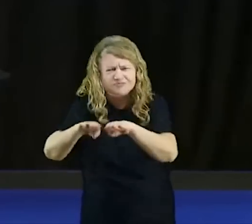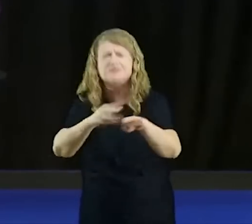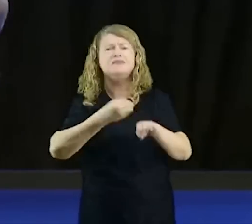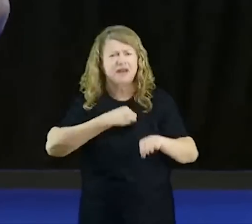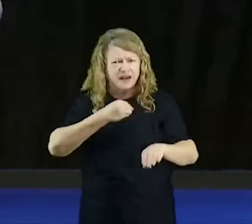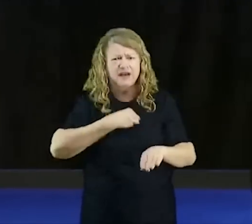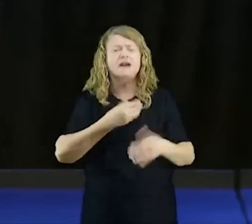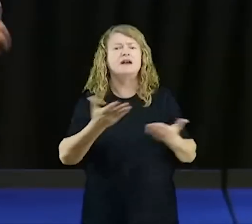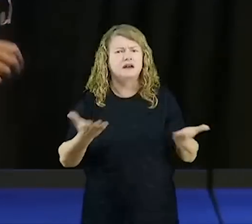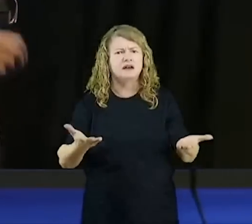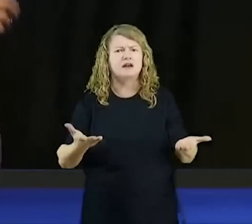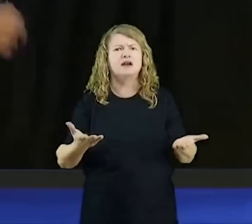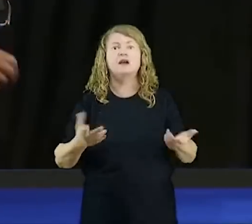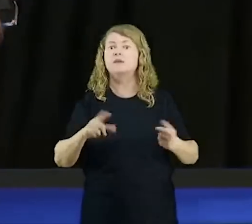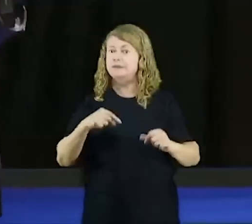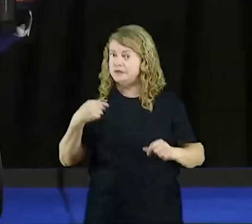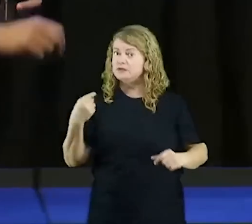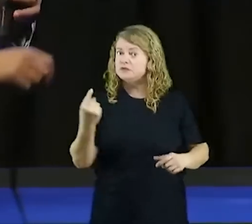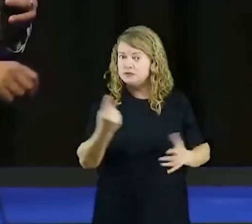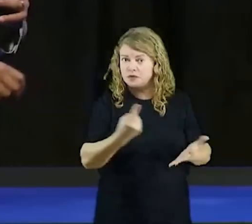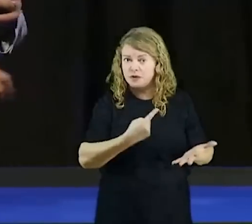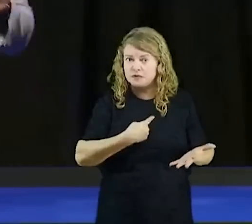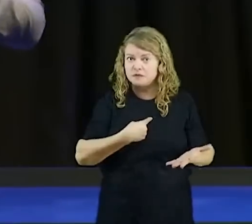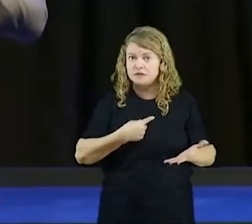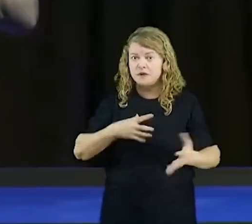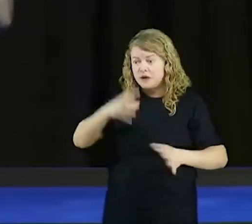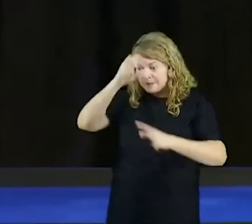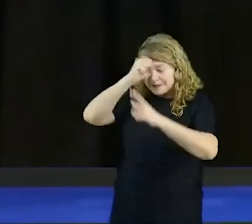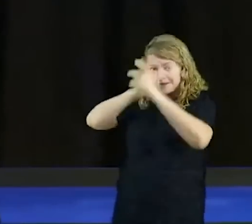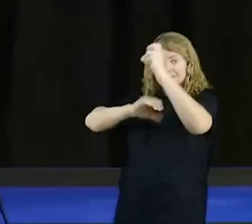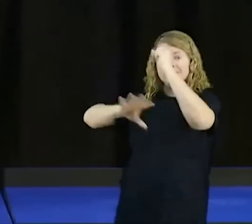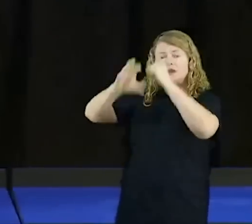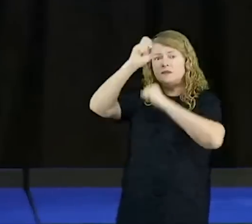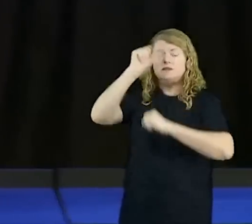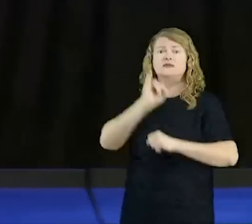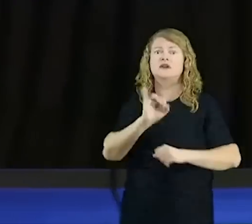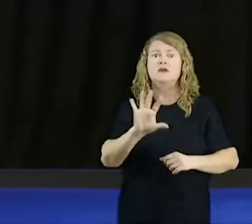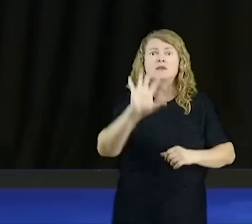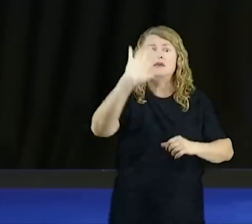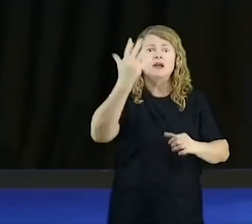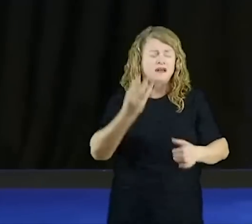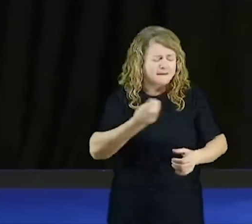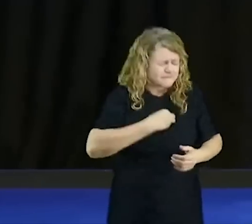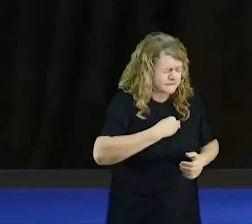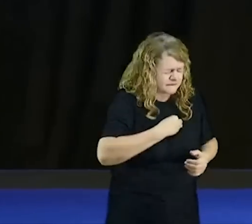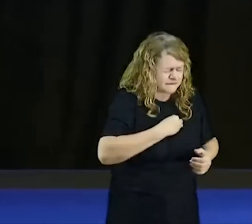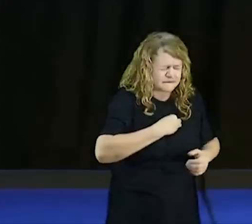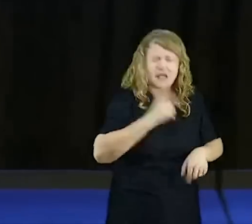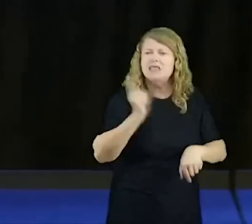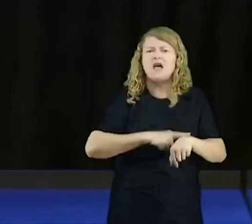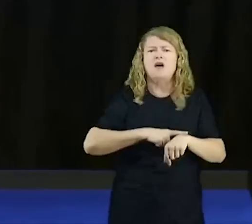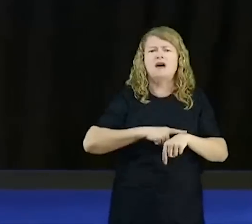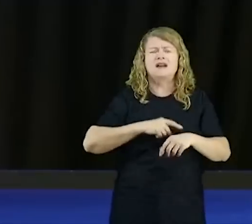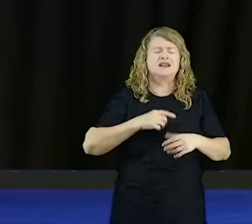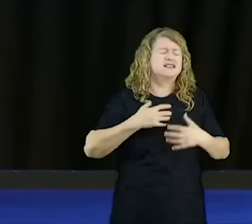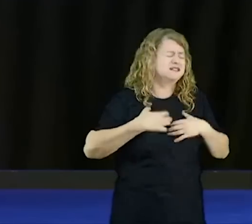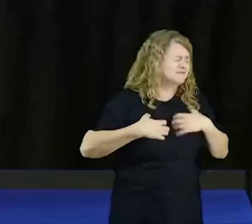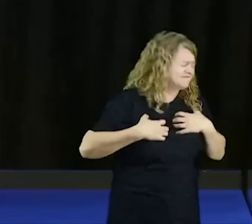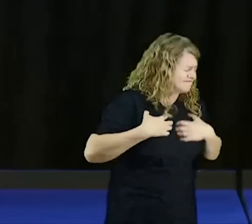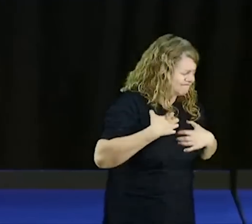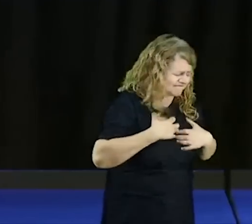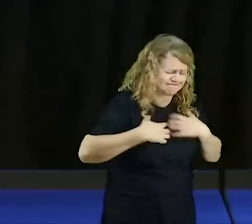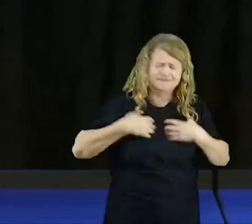ele diz, essas coisas eu vos escrevi para que não pequeis. Mas se pecares, tem um advogado, Jesus